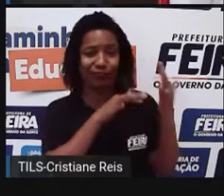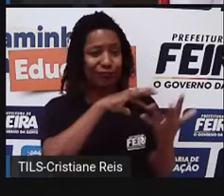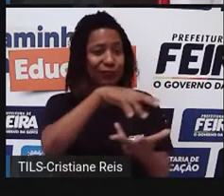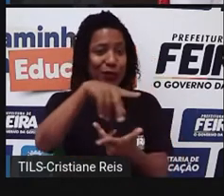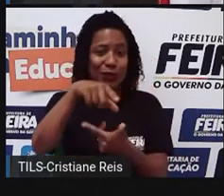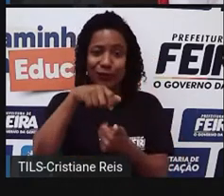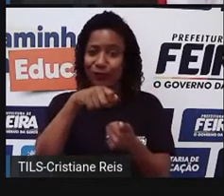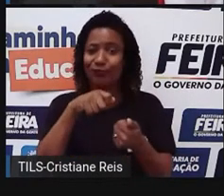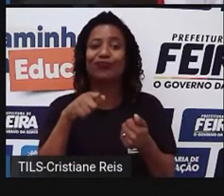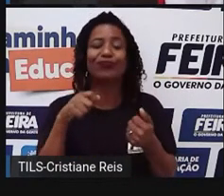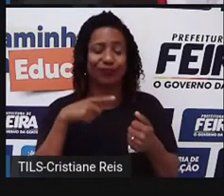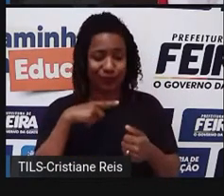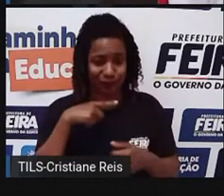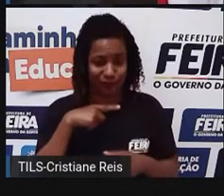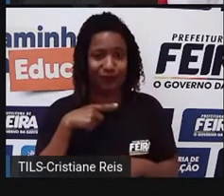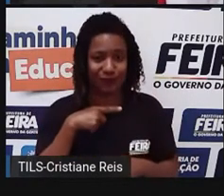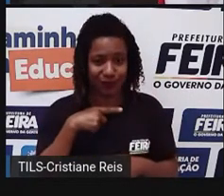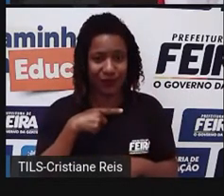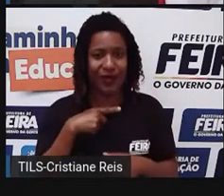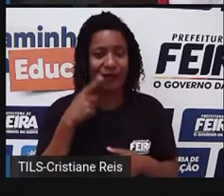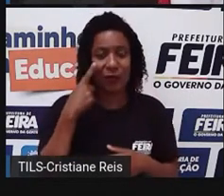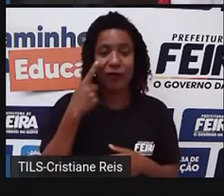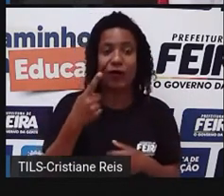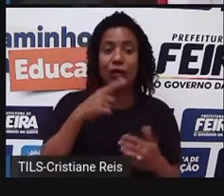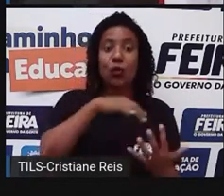que isso se dá num espaço mundial, né.